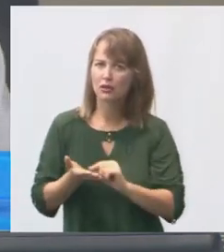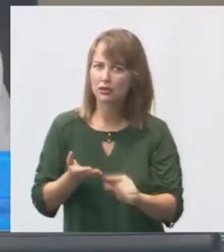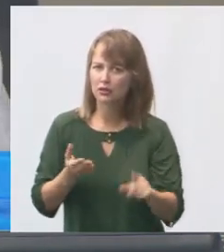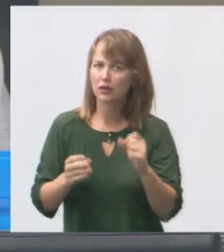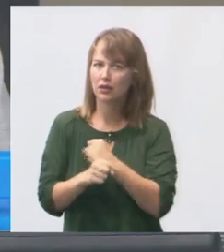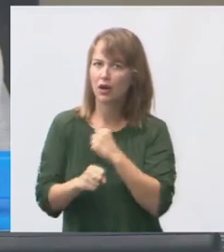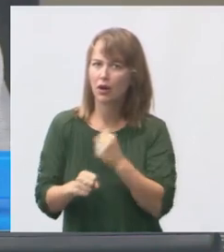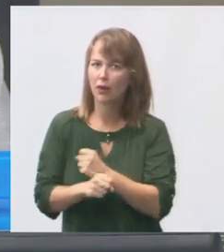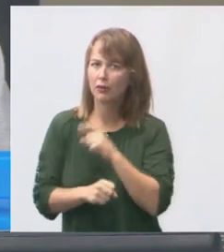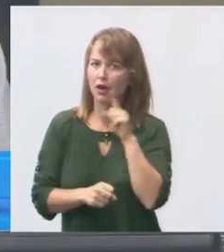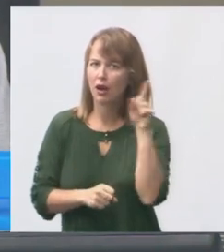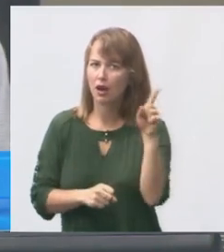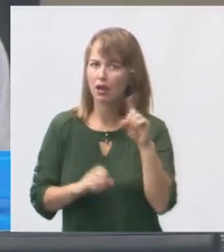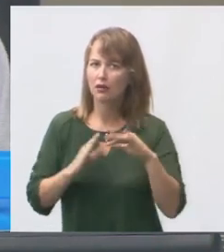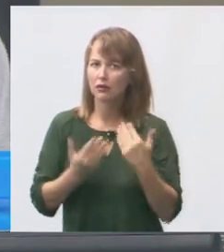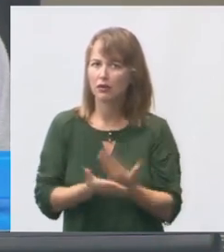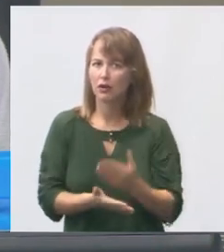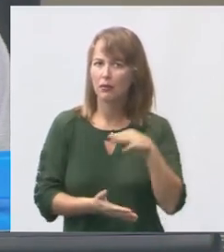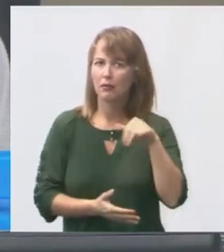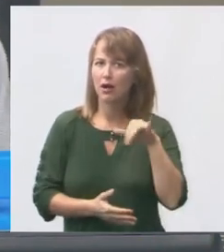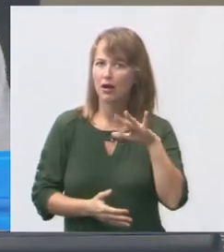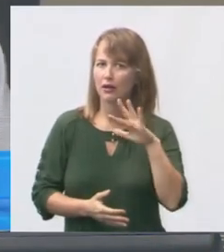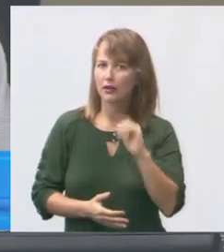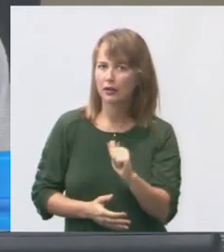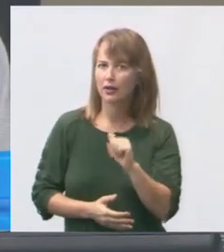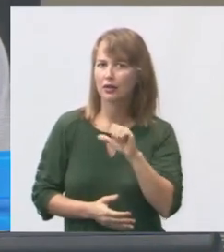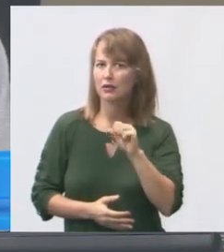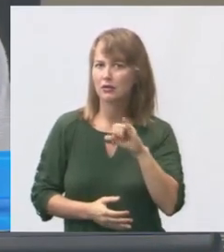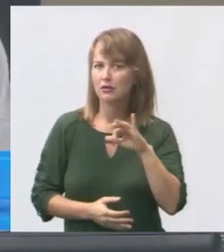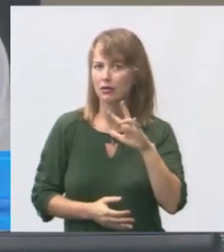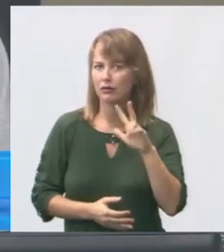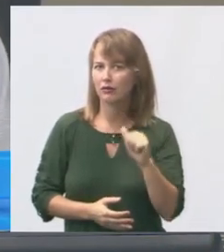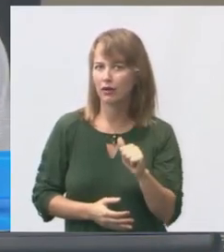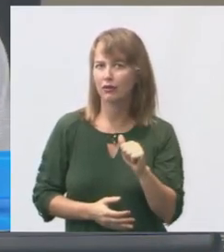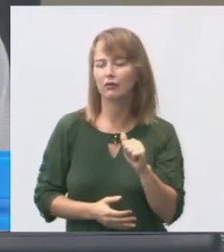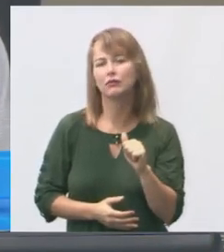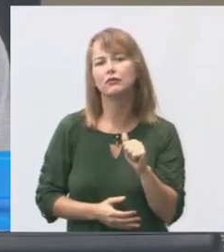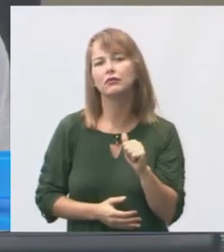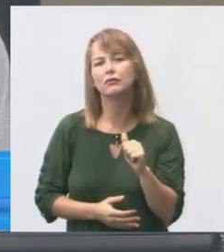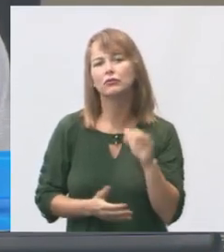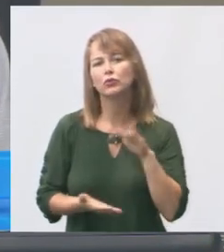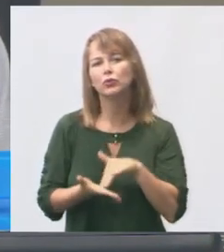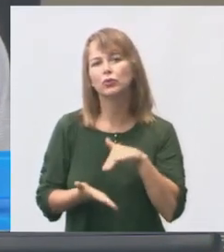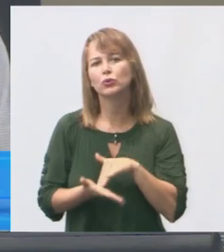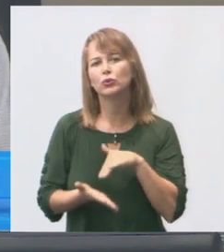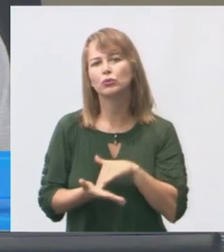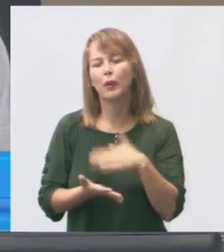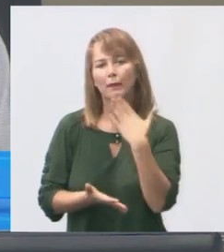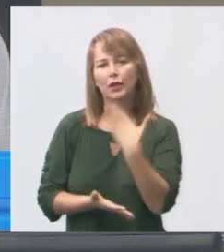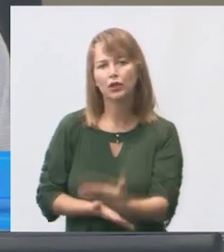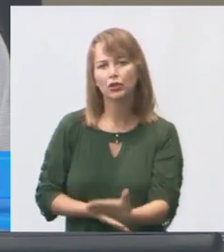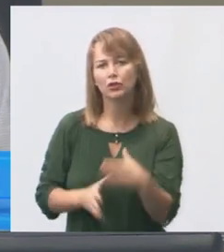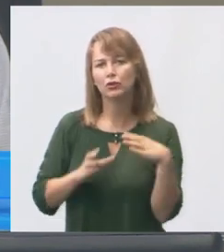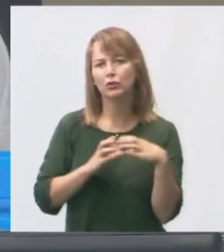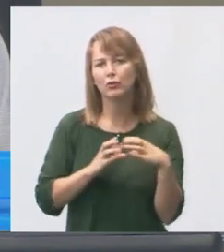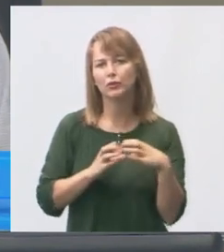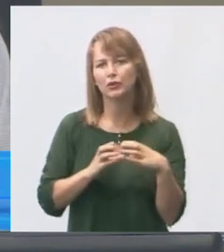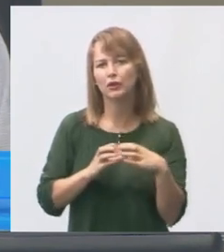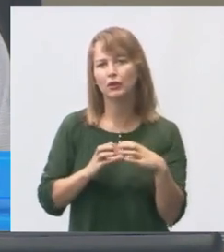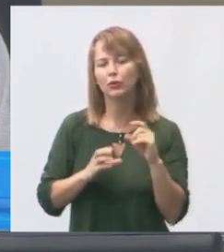na Regina Maria Silva em Anguetá. Por último, foi solicitado pela comissão